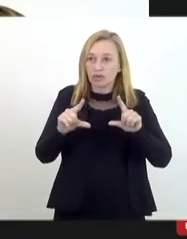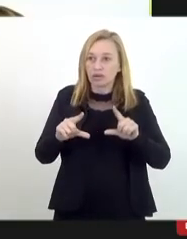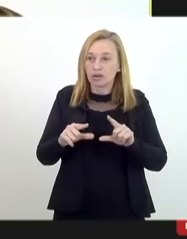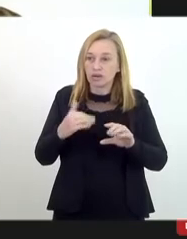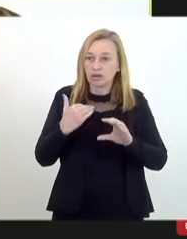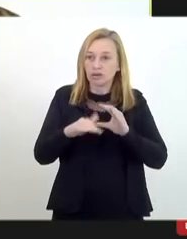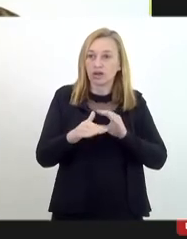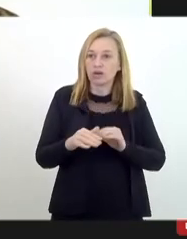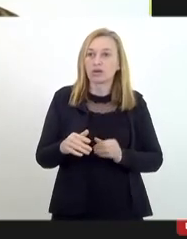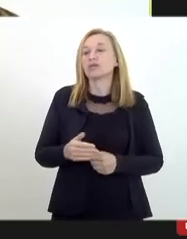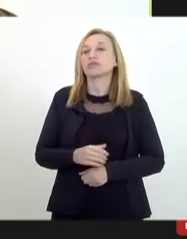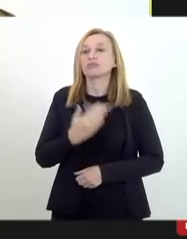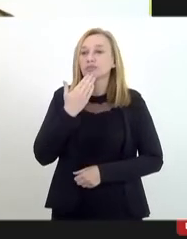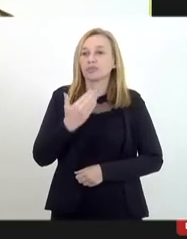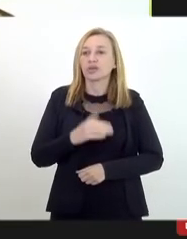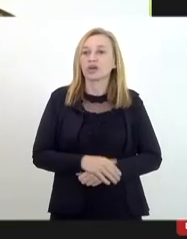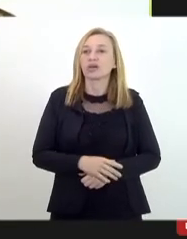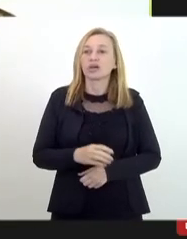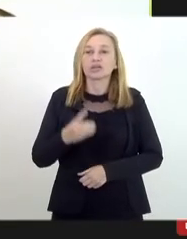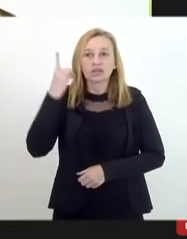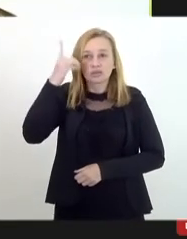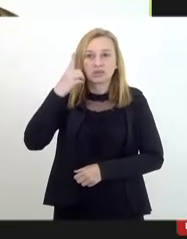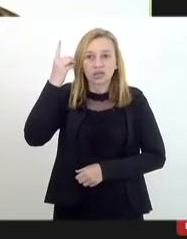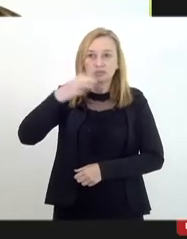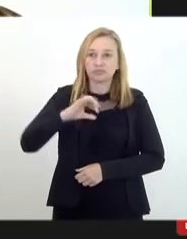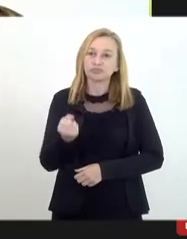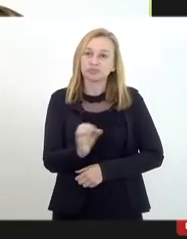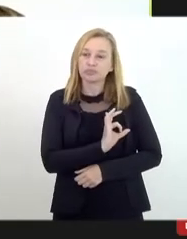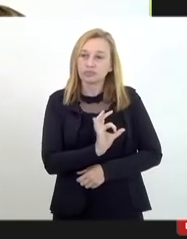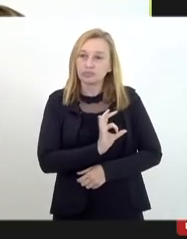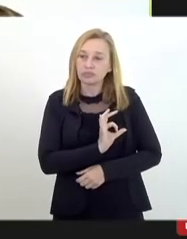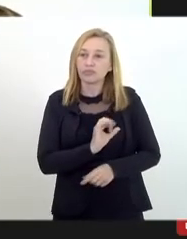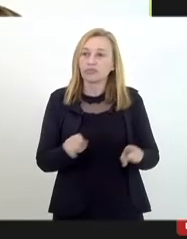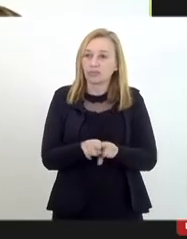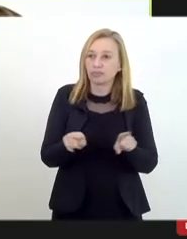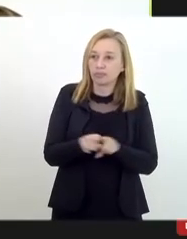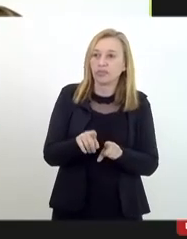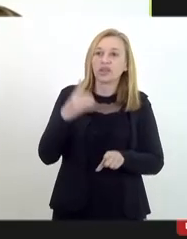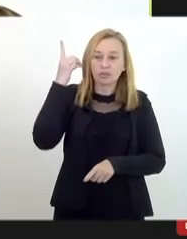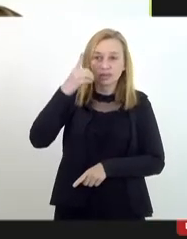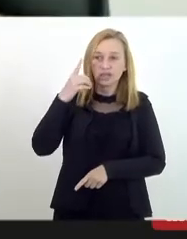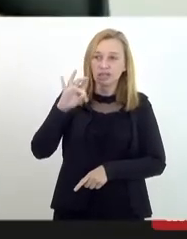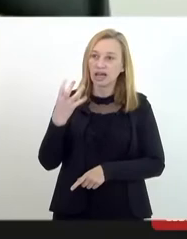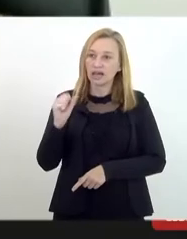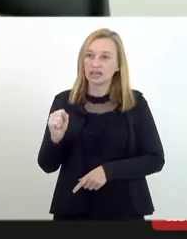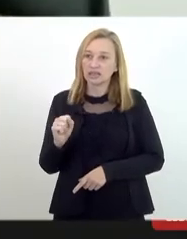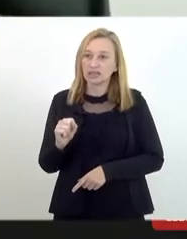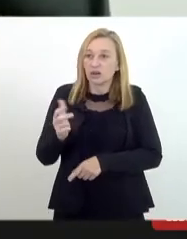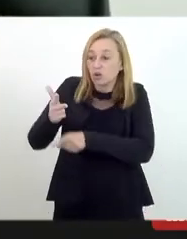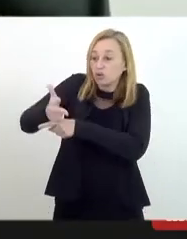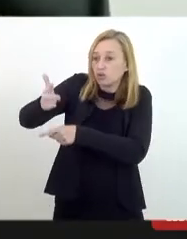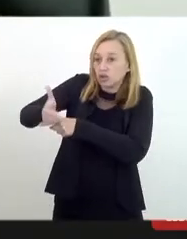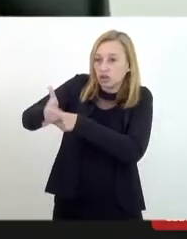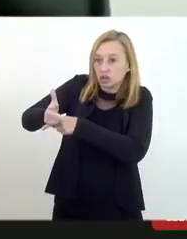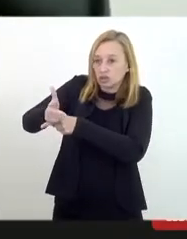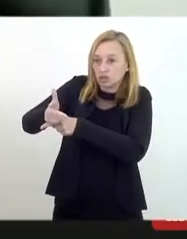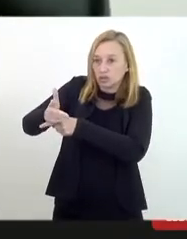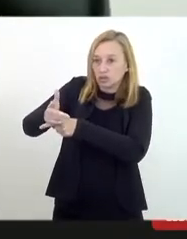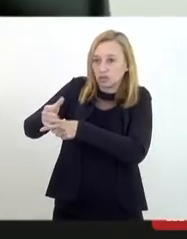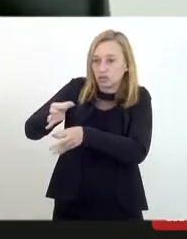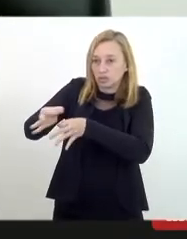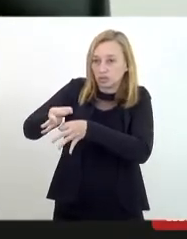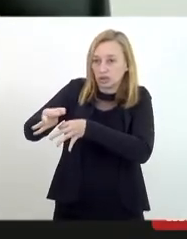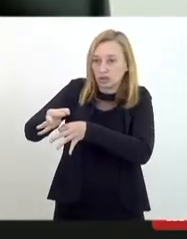Deputada Marta Rocha, deputado Atlas, aí, enquanto prepara o vídeo, seria importante a gente convocar, ainda que de